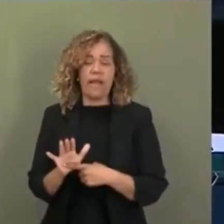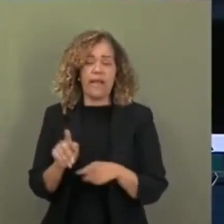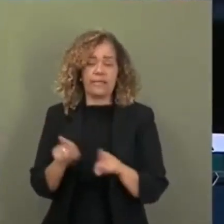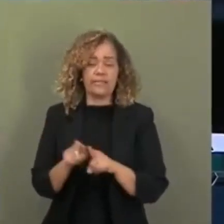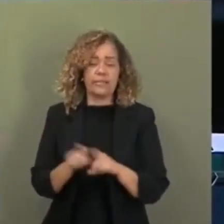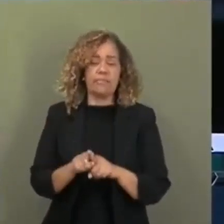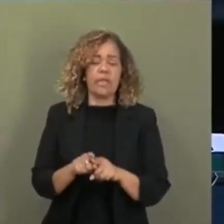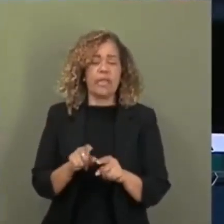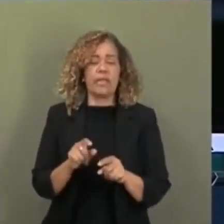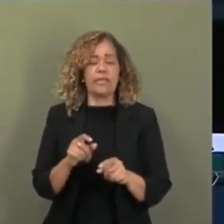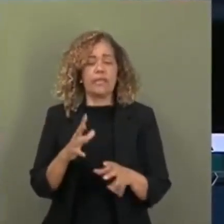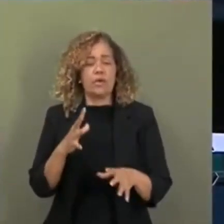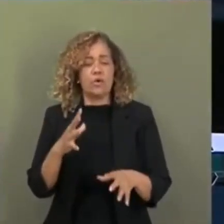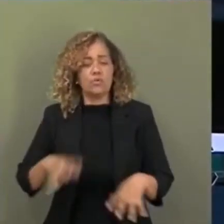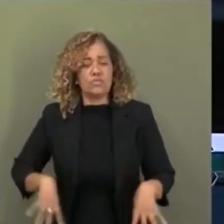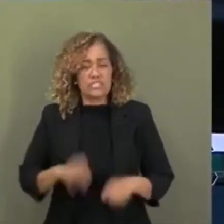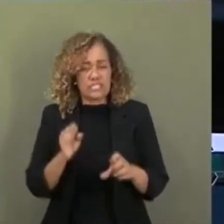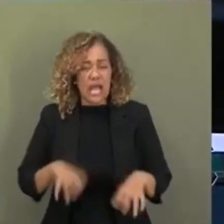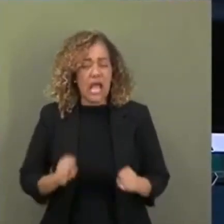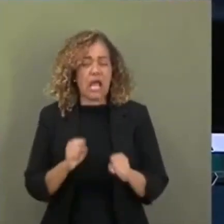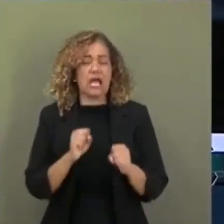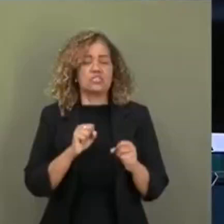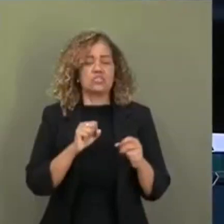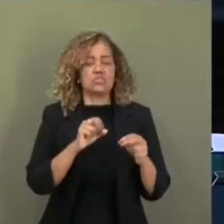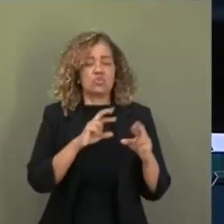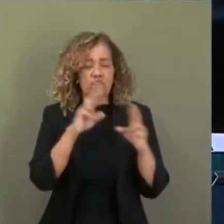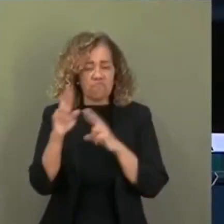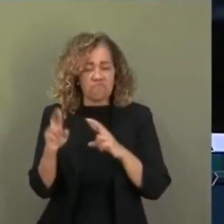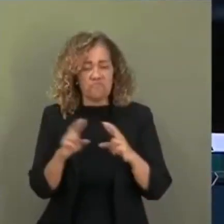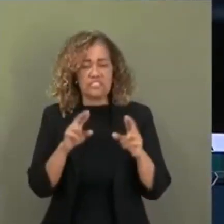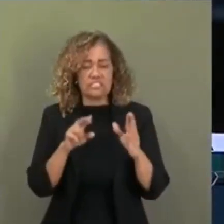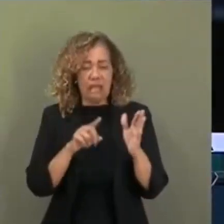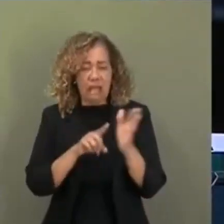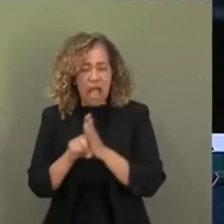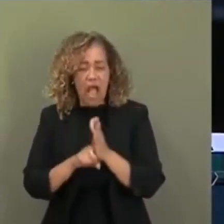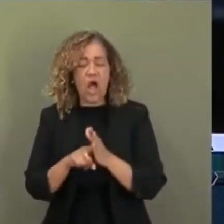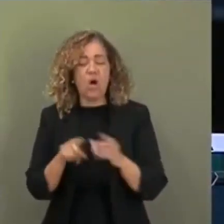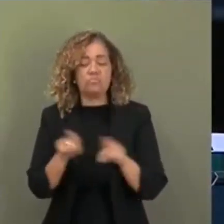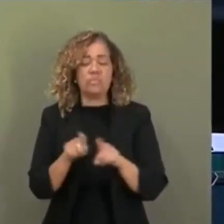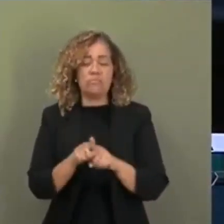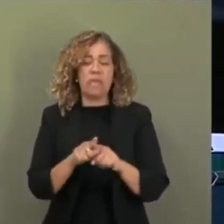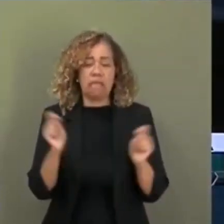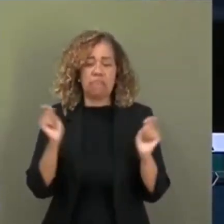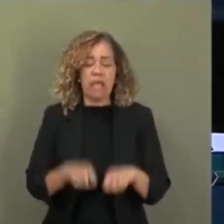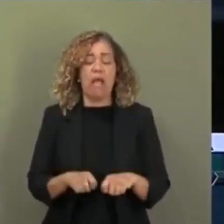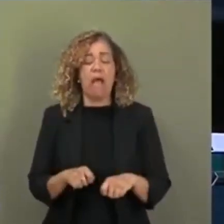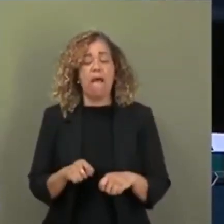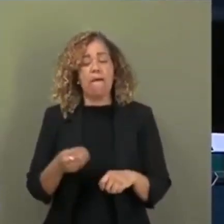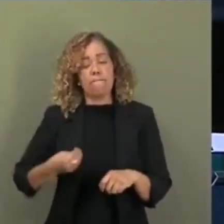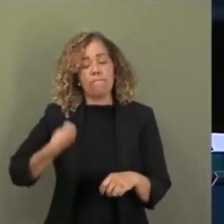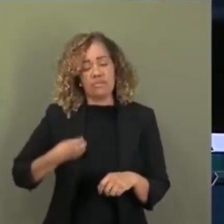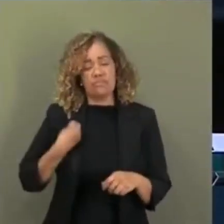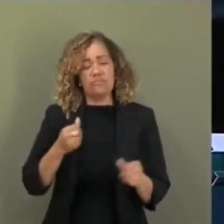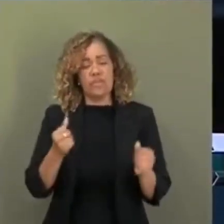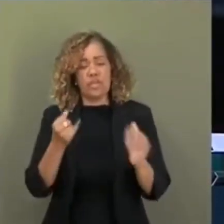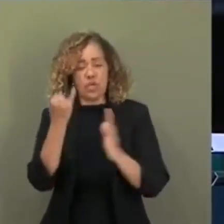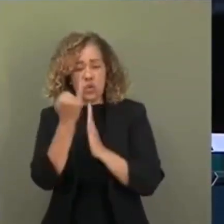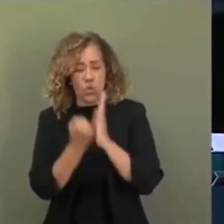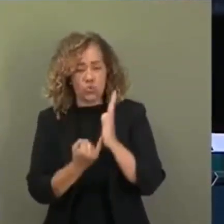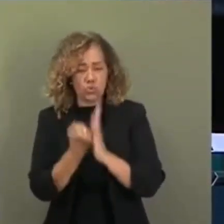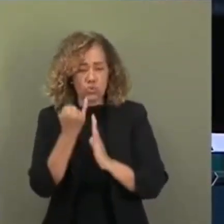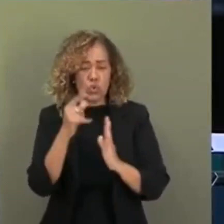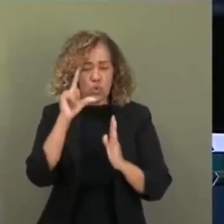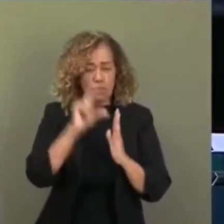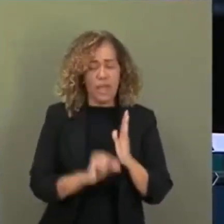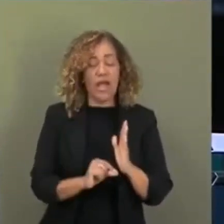fiscais ao longo prazo, a gente vai poder viver com juros mais baixos, mais sustentáveis. Aí o senhor mencionou o